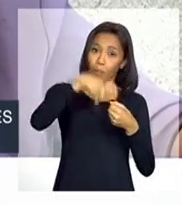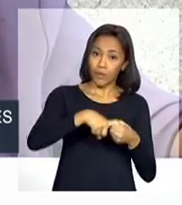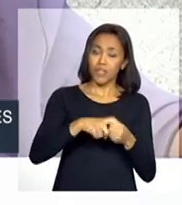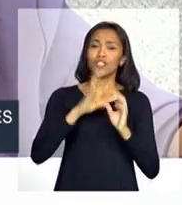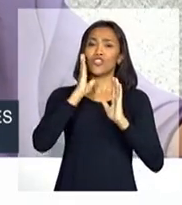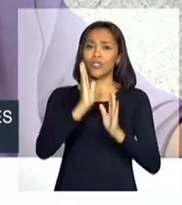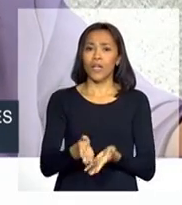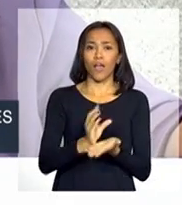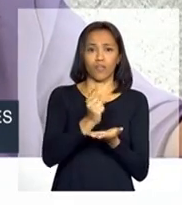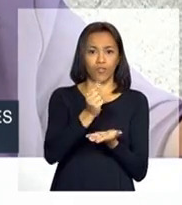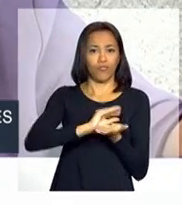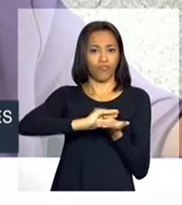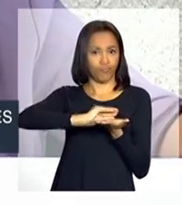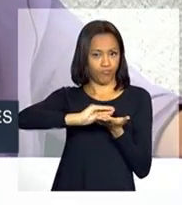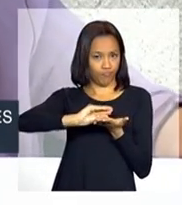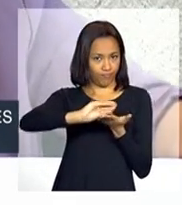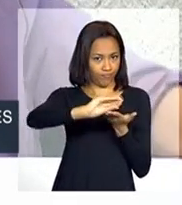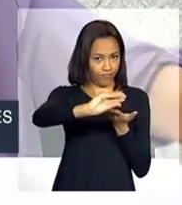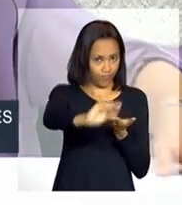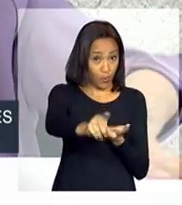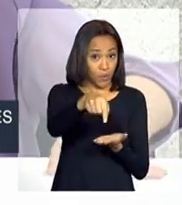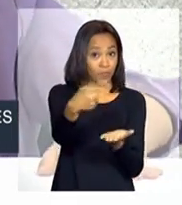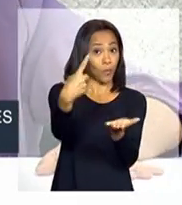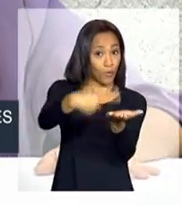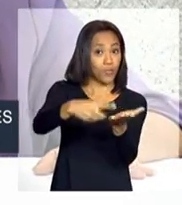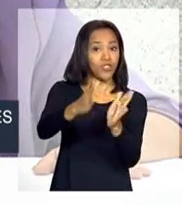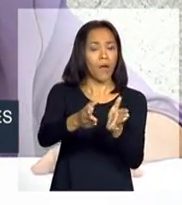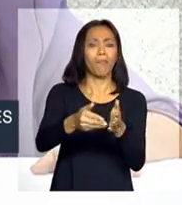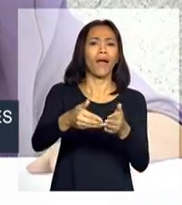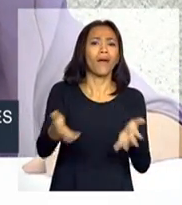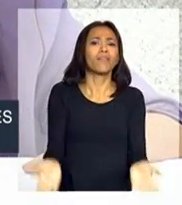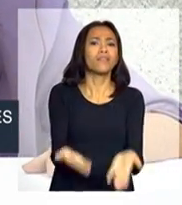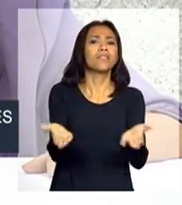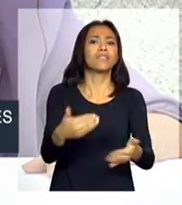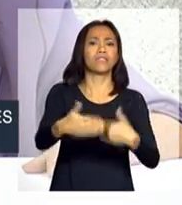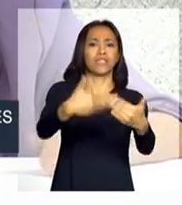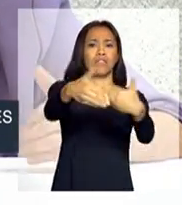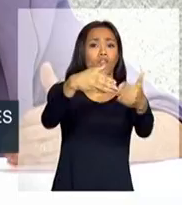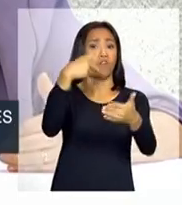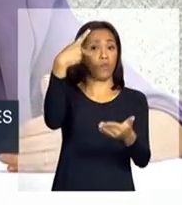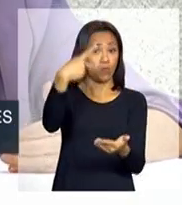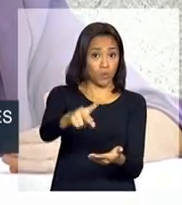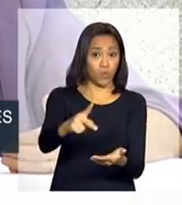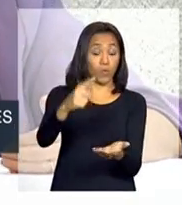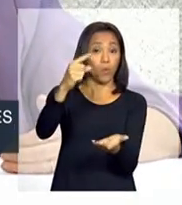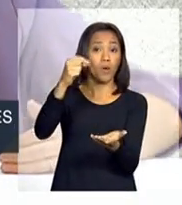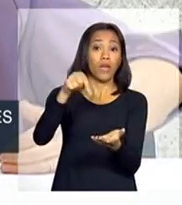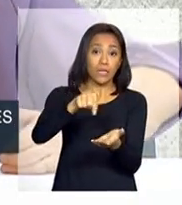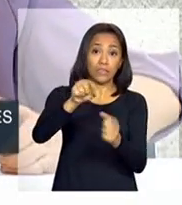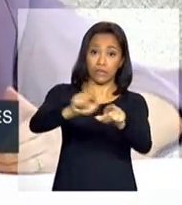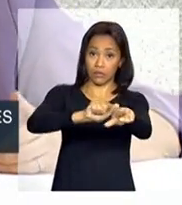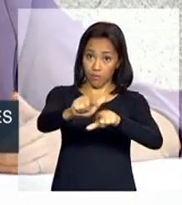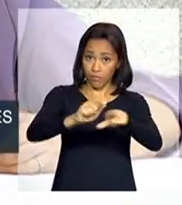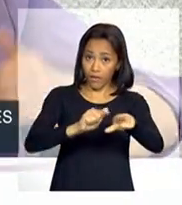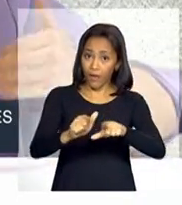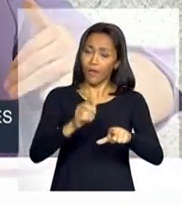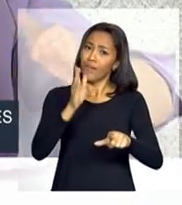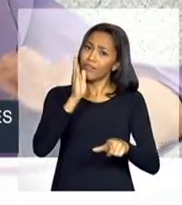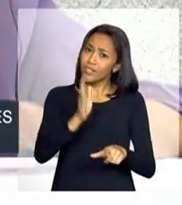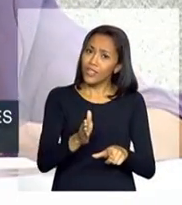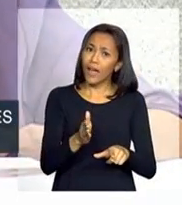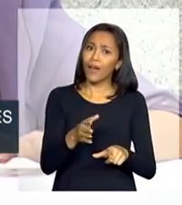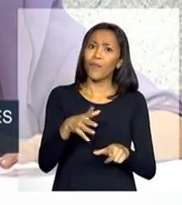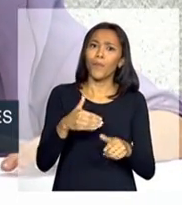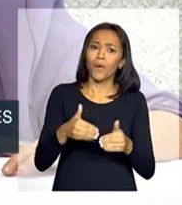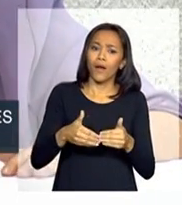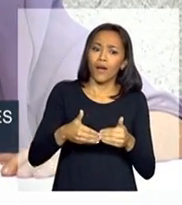recursos para eles, para desenvolverem o pacto, isso é o caminho já mais de